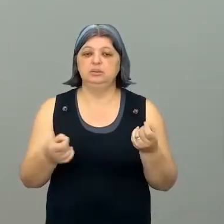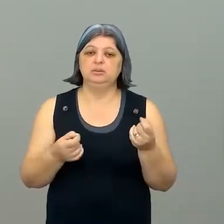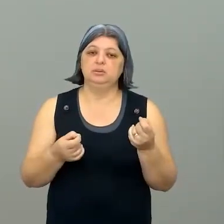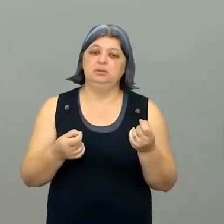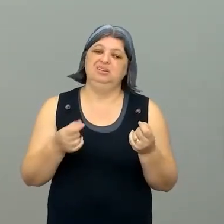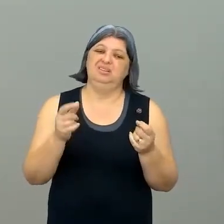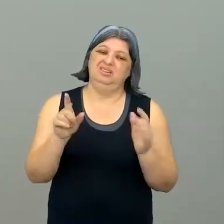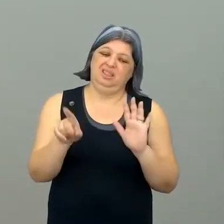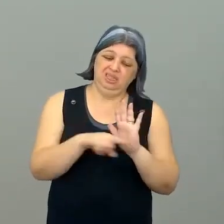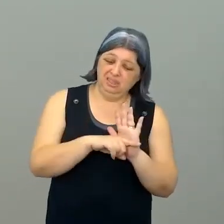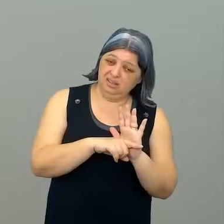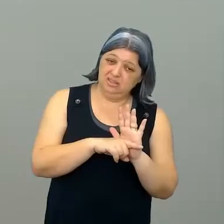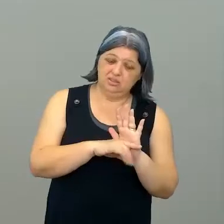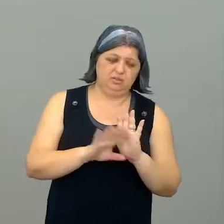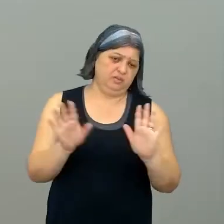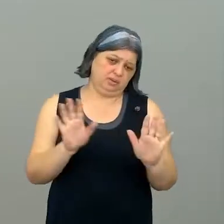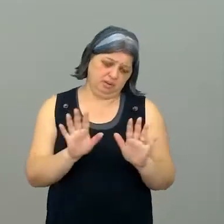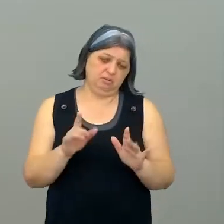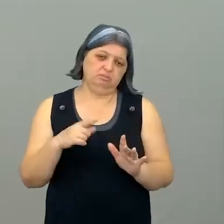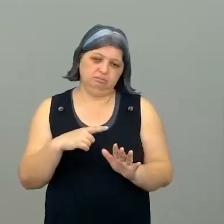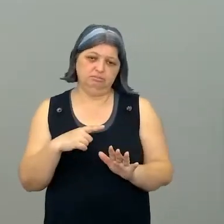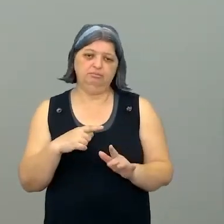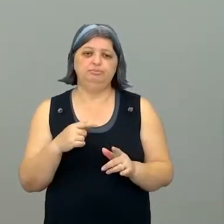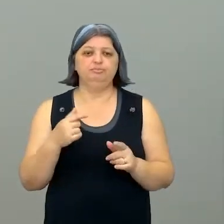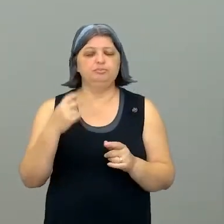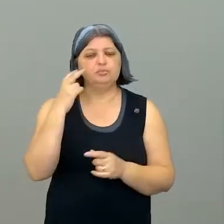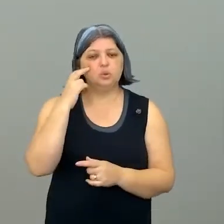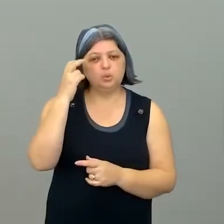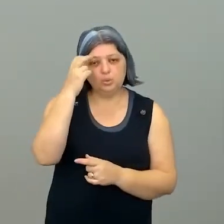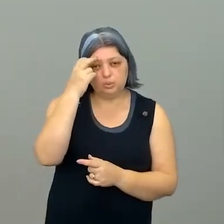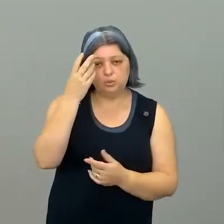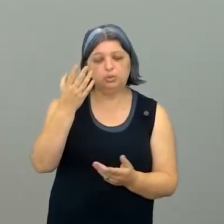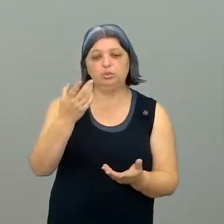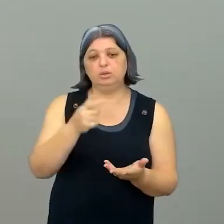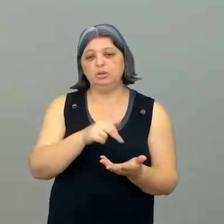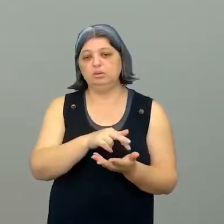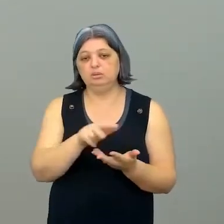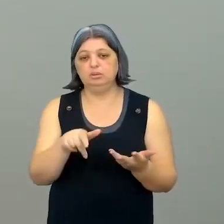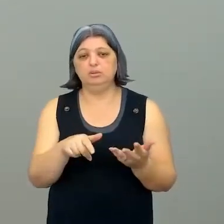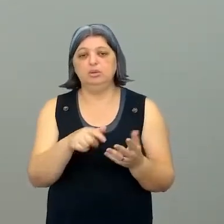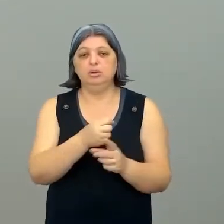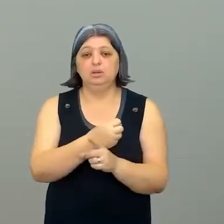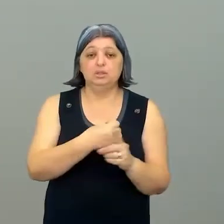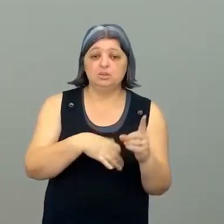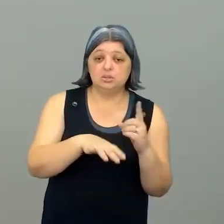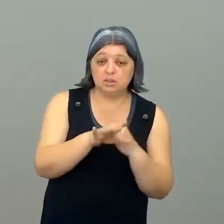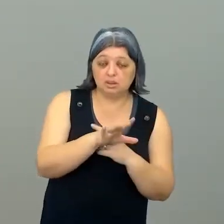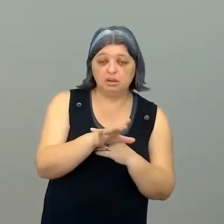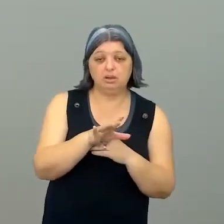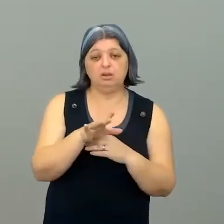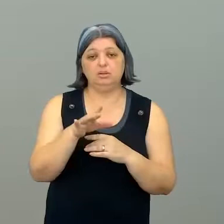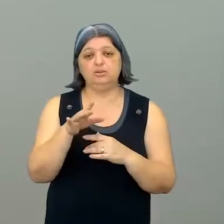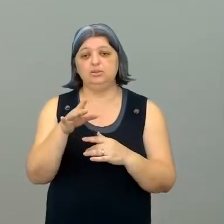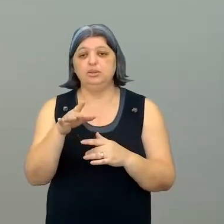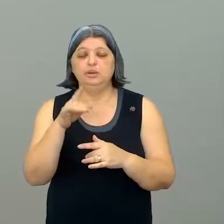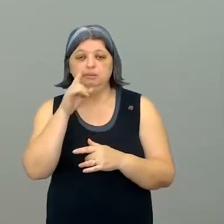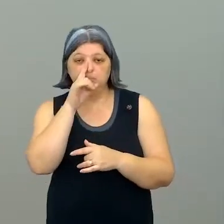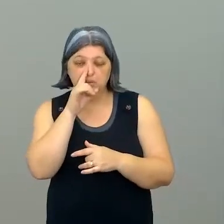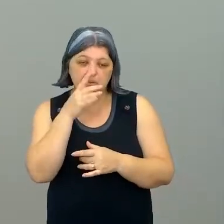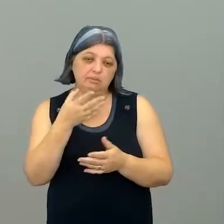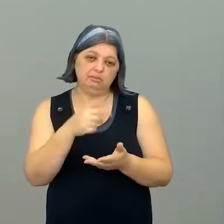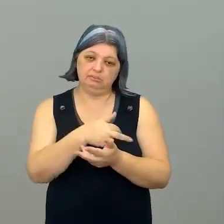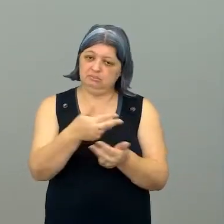negativas. Então, a gente falou sobre indústria cultural, a gente falou sobre sociedade de risco, a gente falou sobre diversos